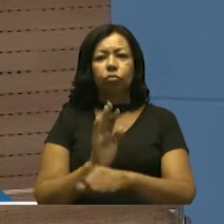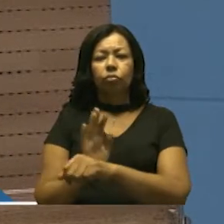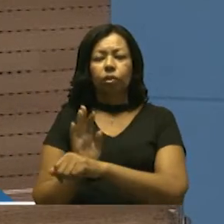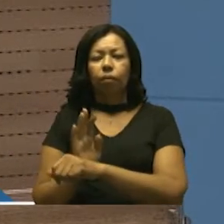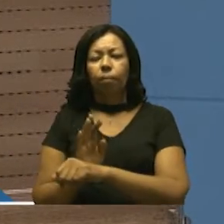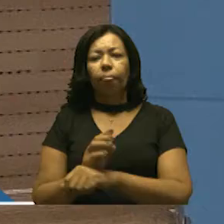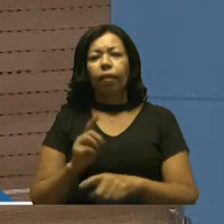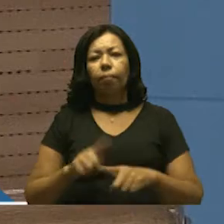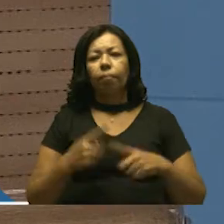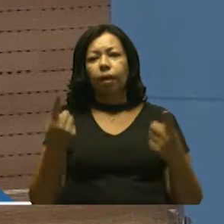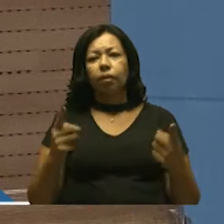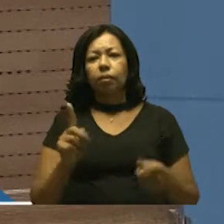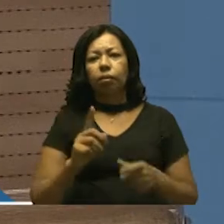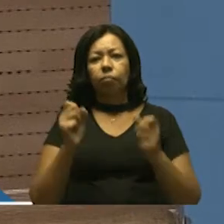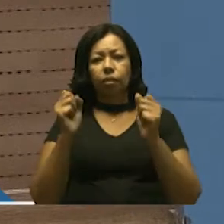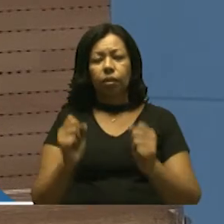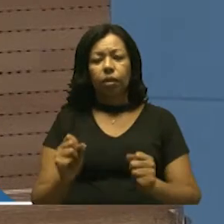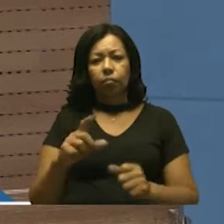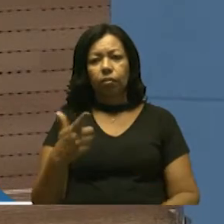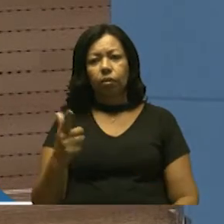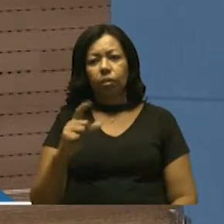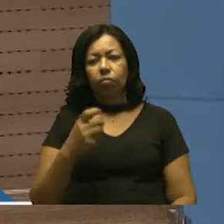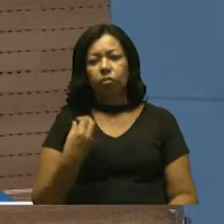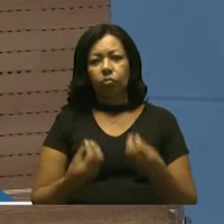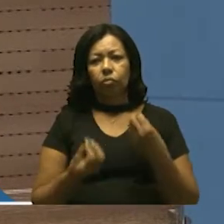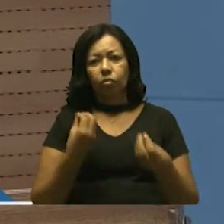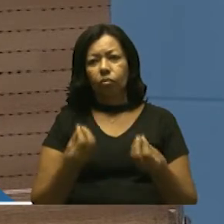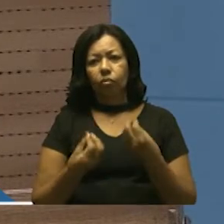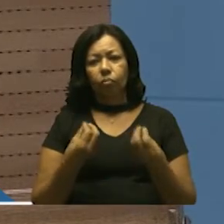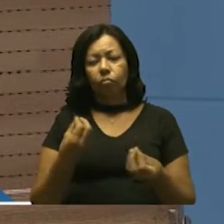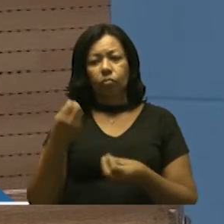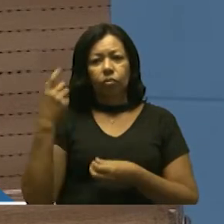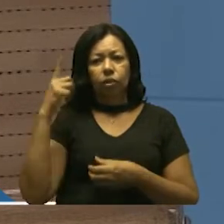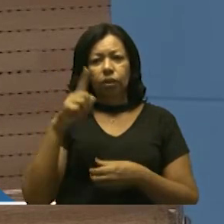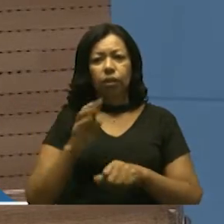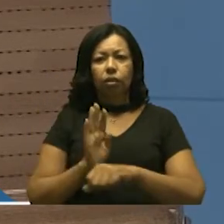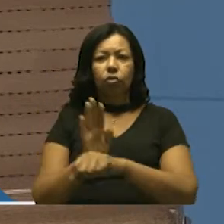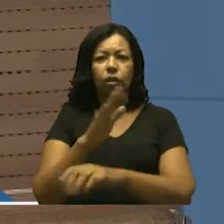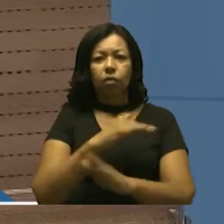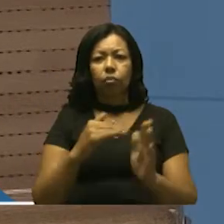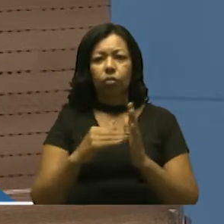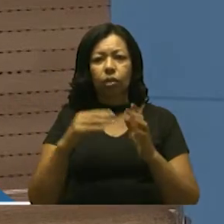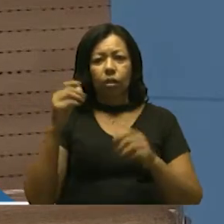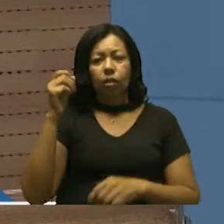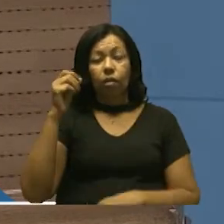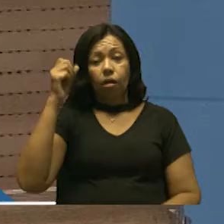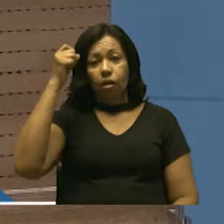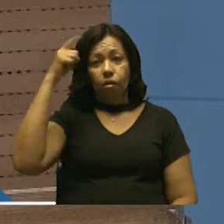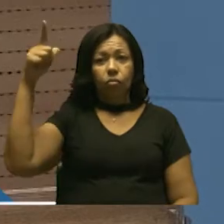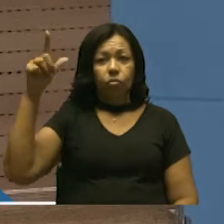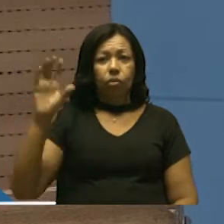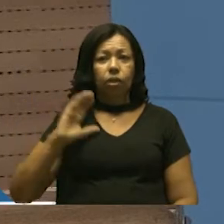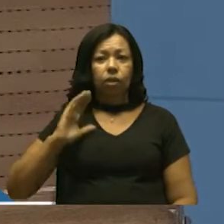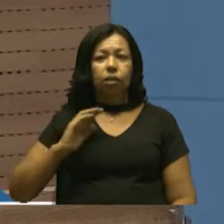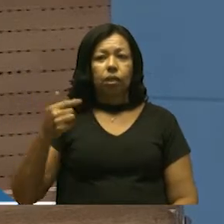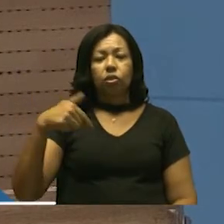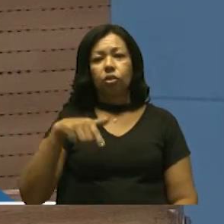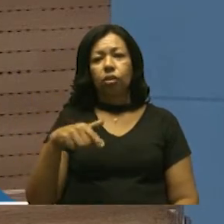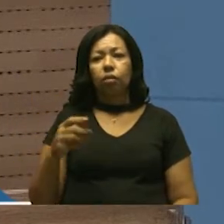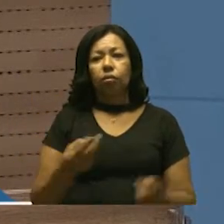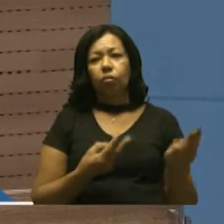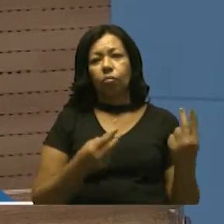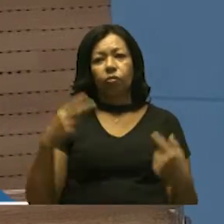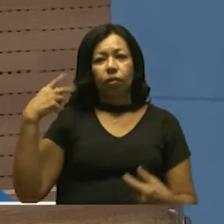não podemos e não temos braços para abraçar toda a cultura da cidade aqui no Parlamento. Dependemos, sim,